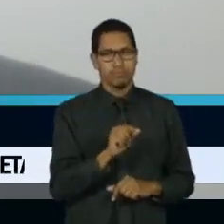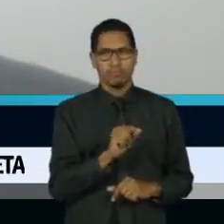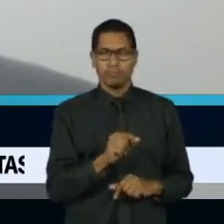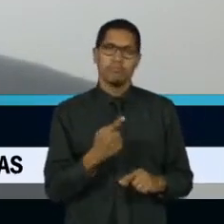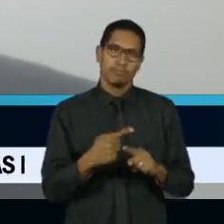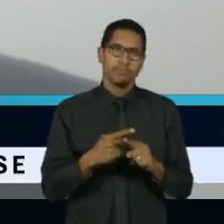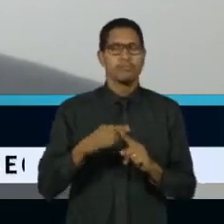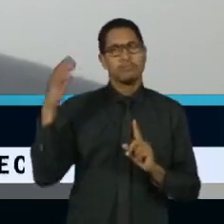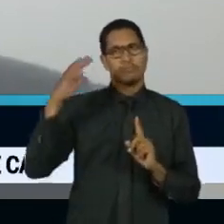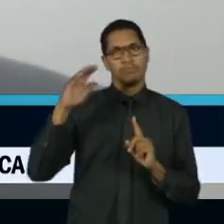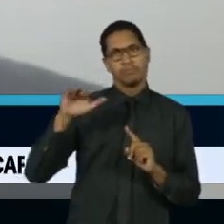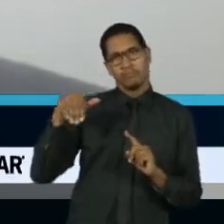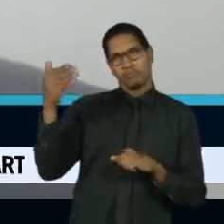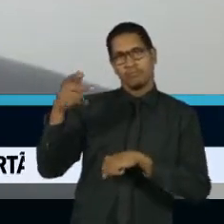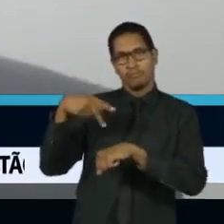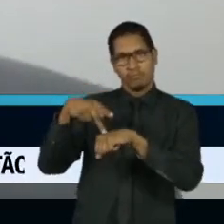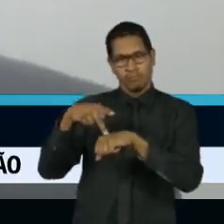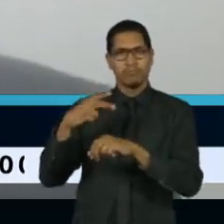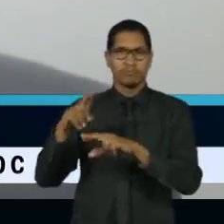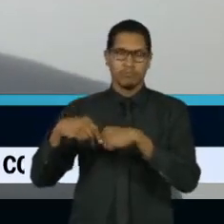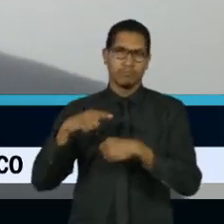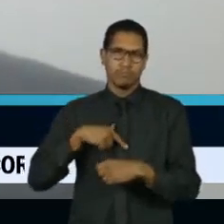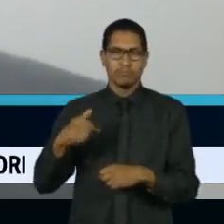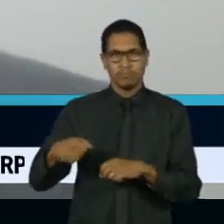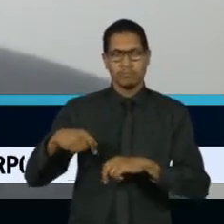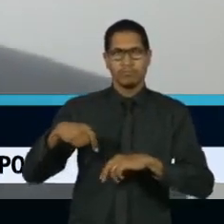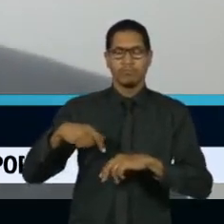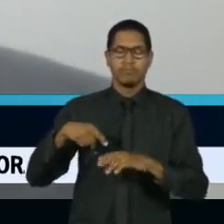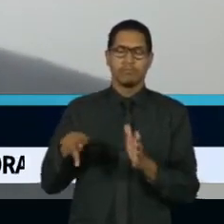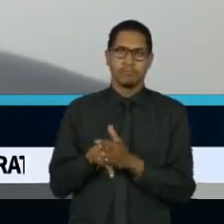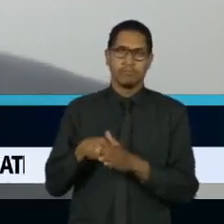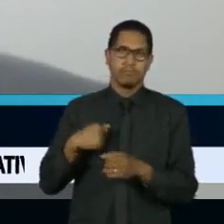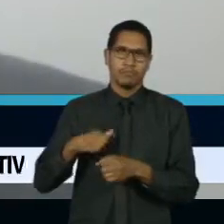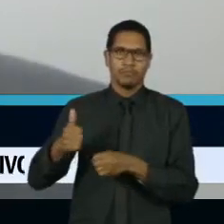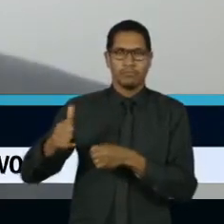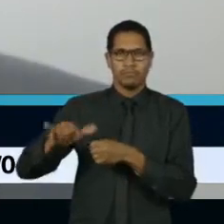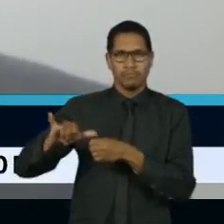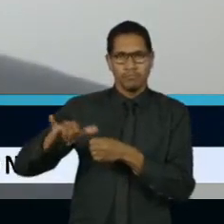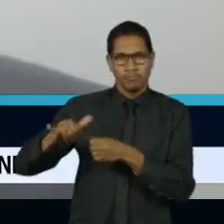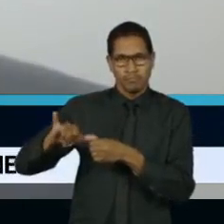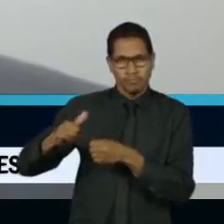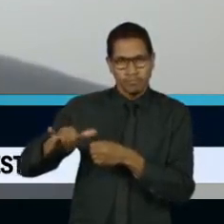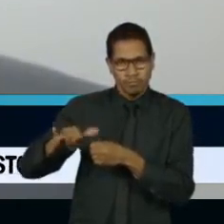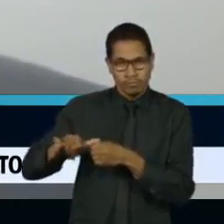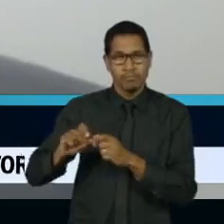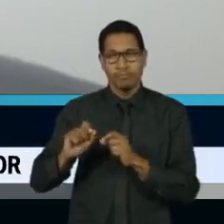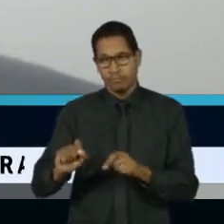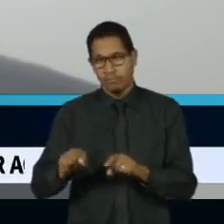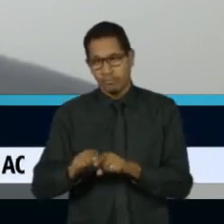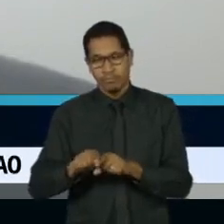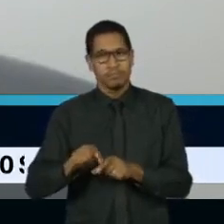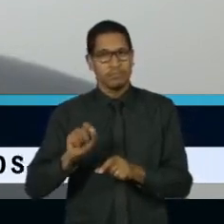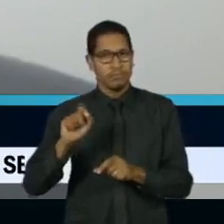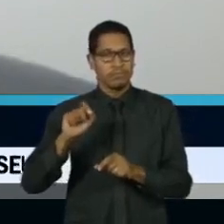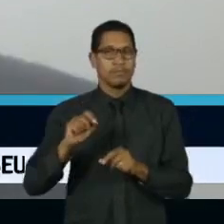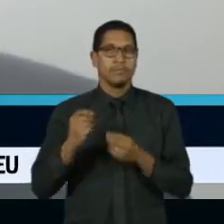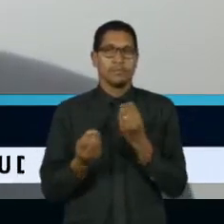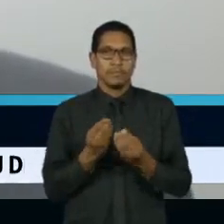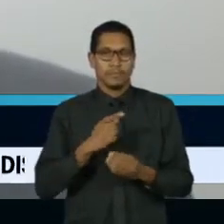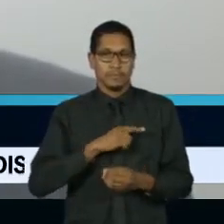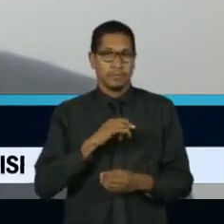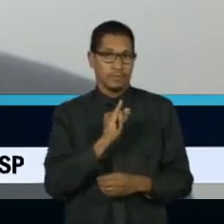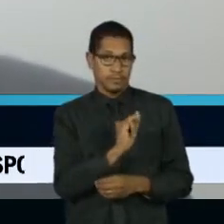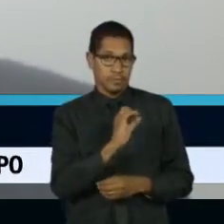internacional do petróleo. Então, pode ser que uma redução reduce o ICMS.